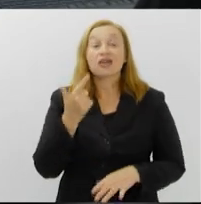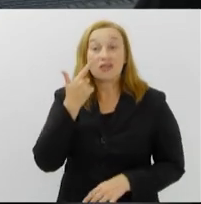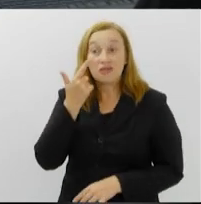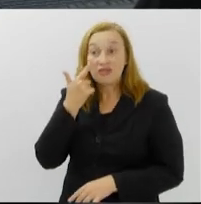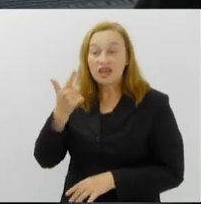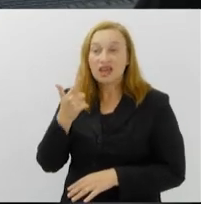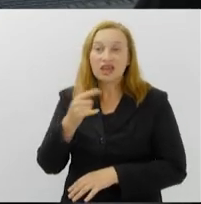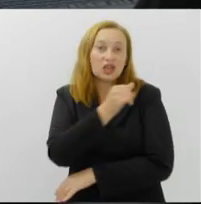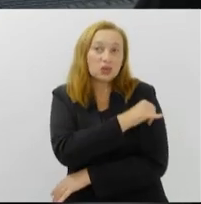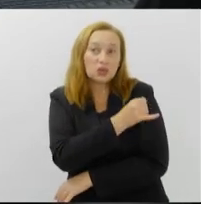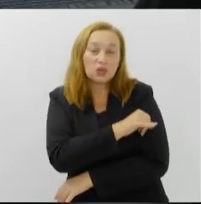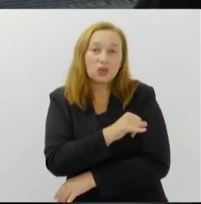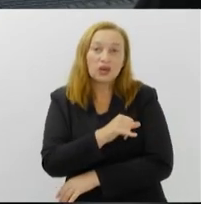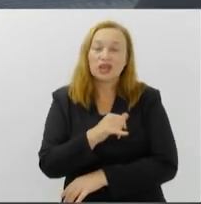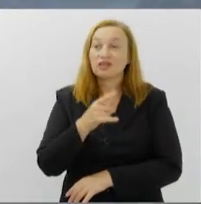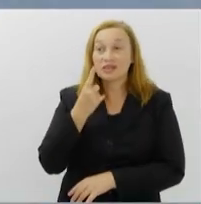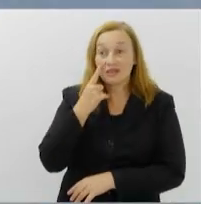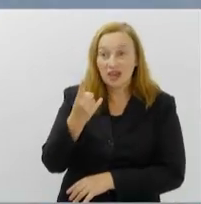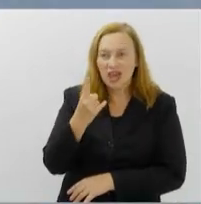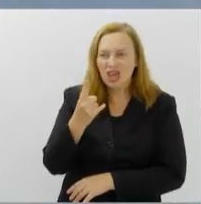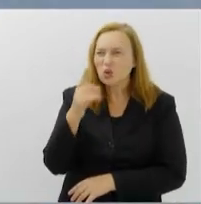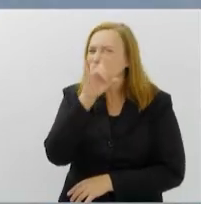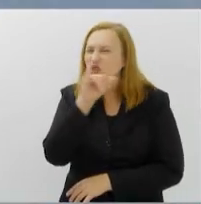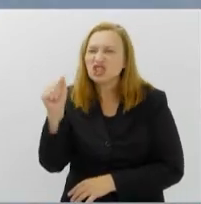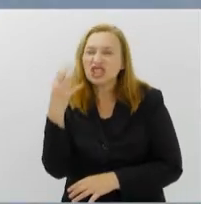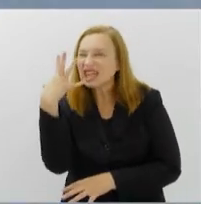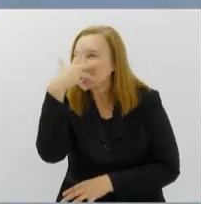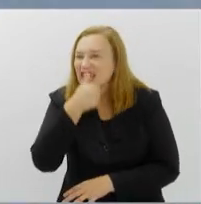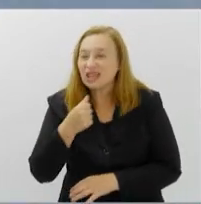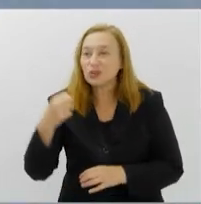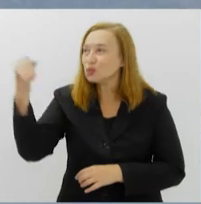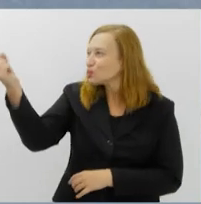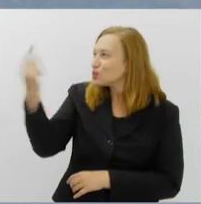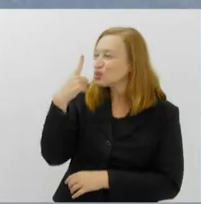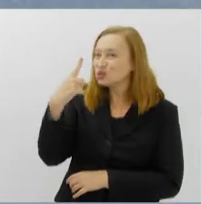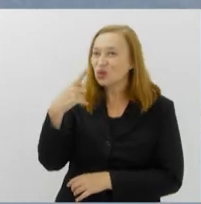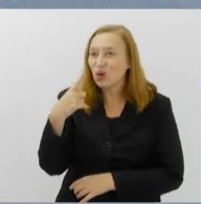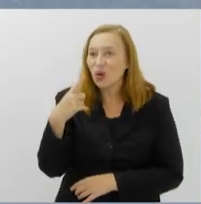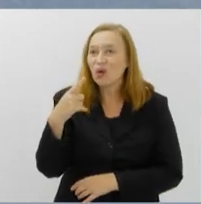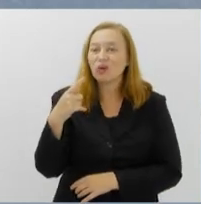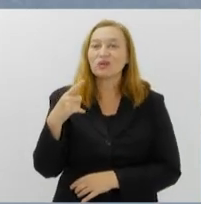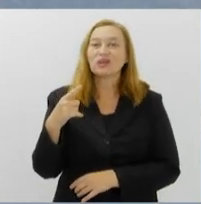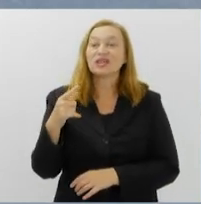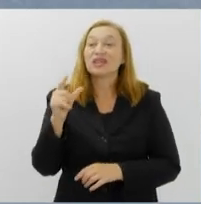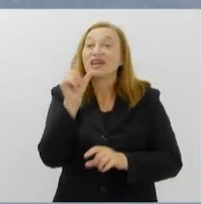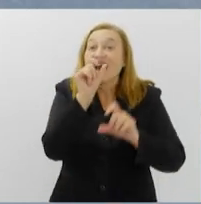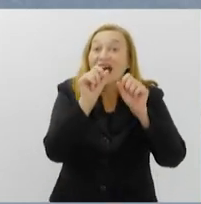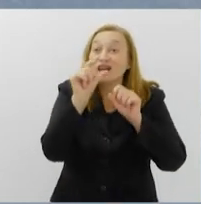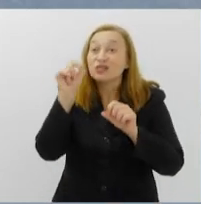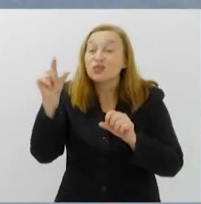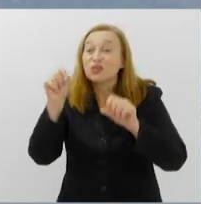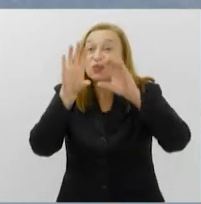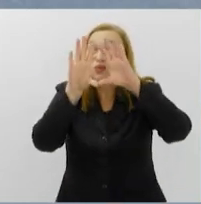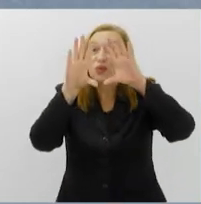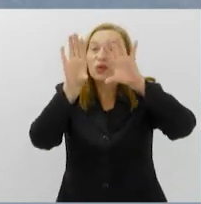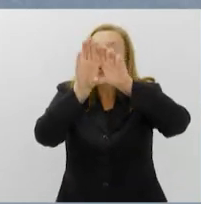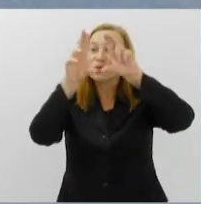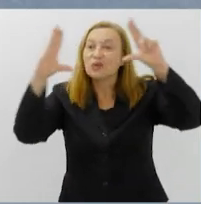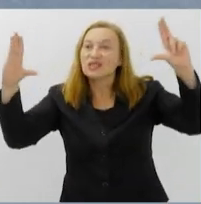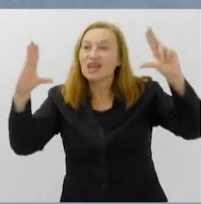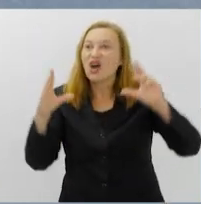imagens aí do pão de açúcar, o dia amanheceu com sol, o tempo está aberto. O céu azul, nesse momento, faz